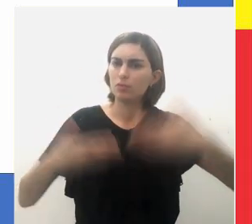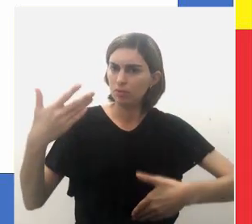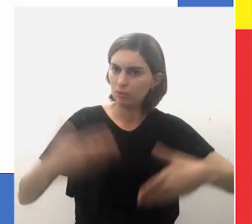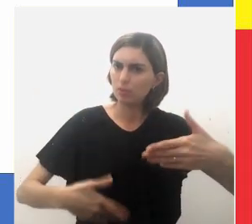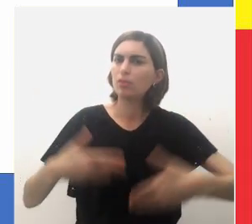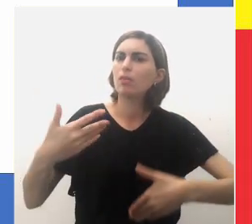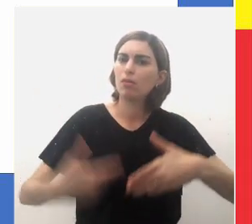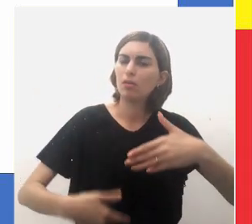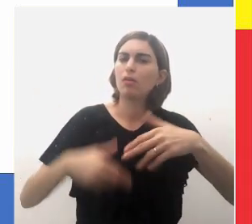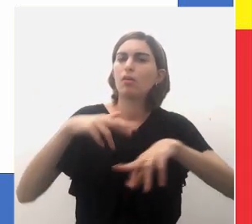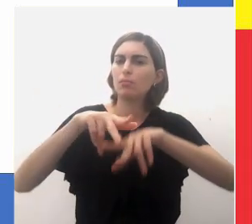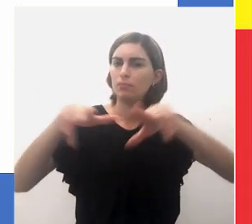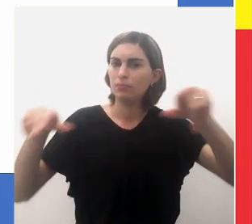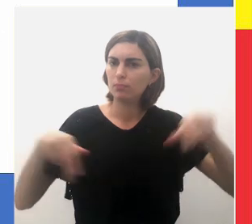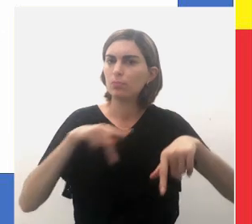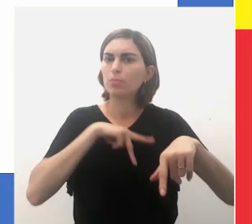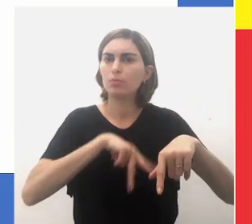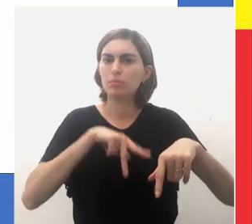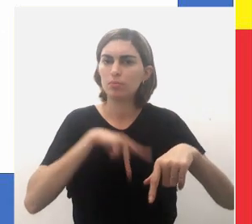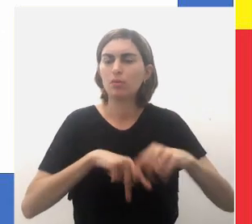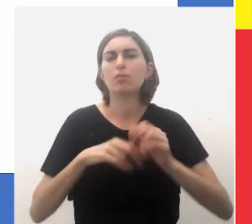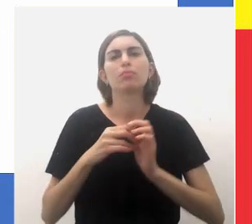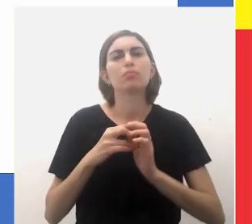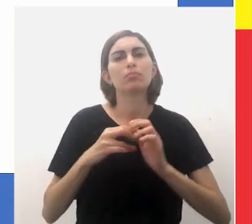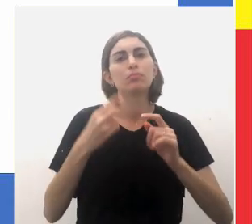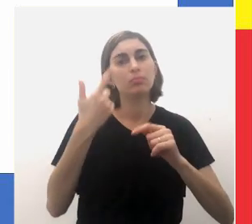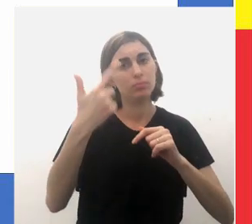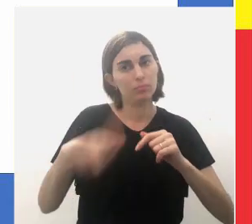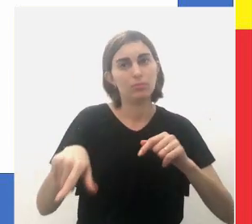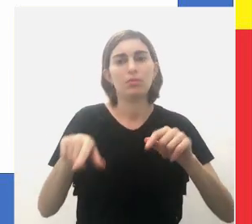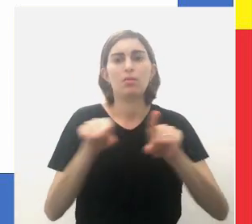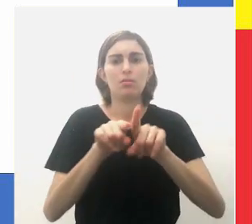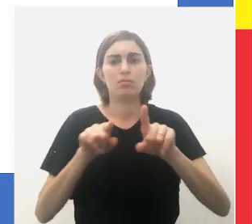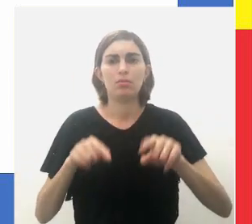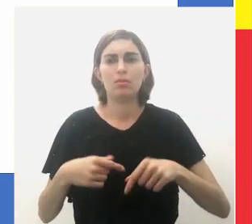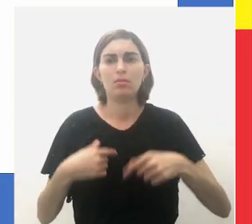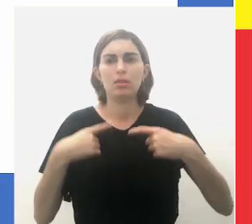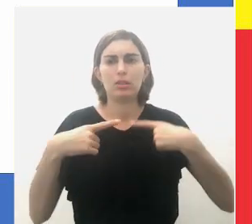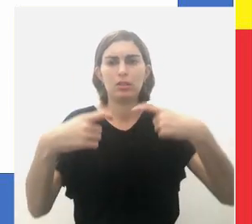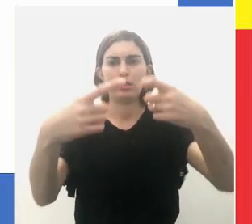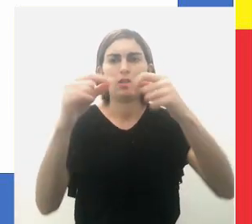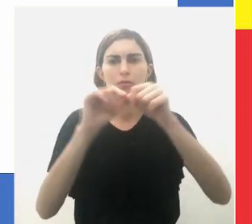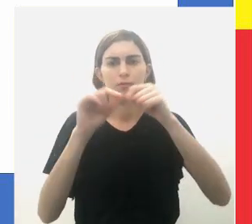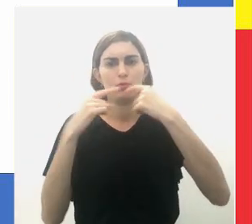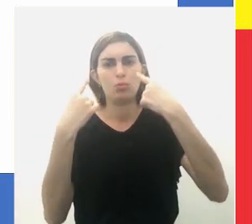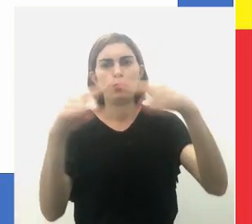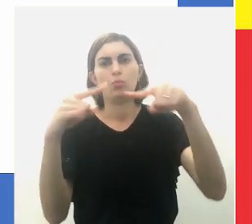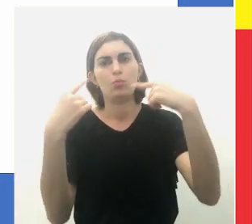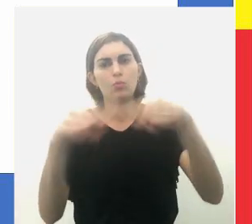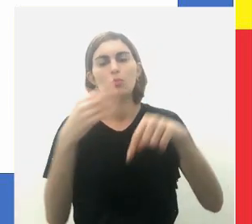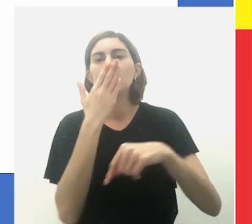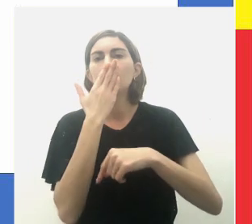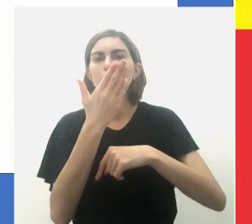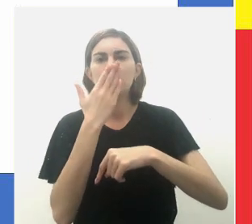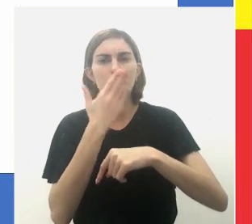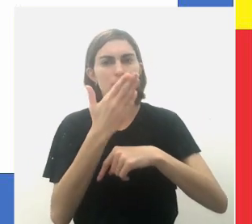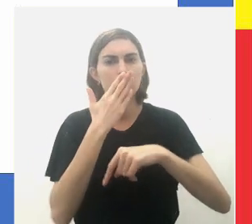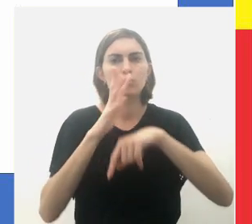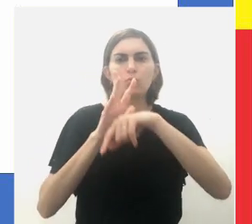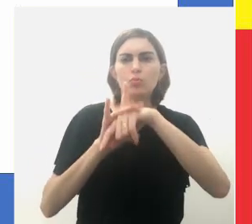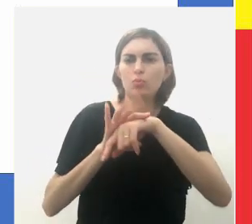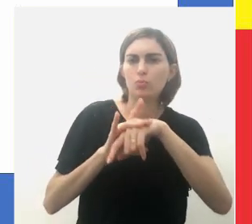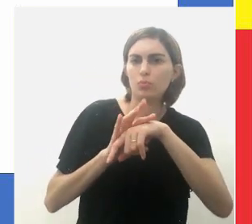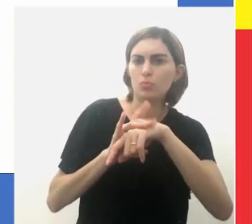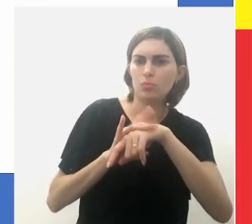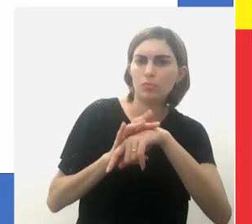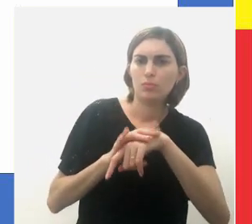serviços riquezes. Além disso, as guerras que se faziam contra os índios e